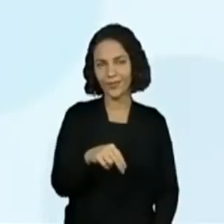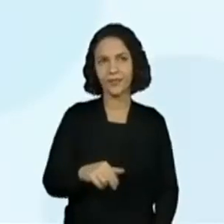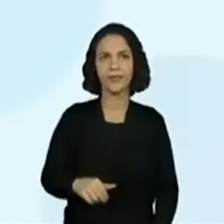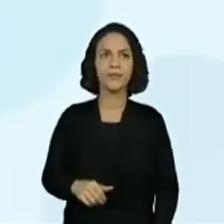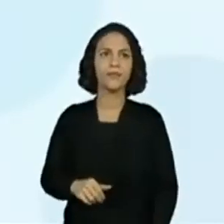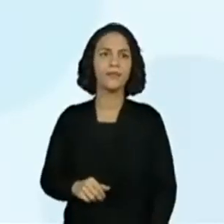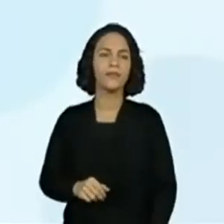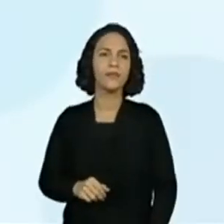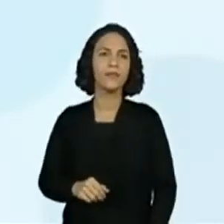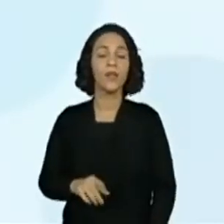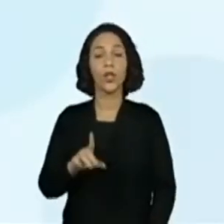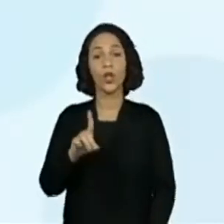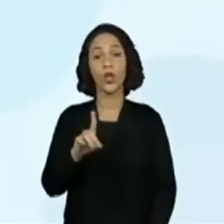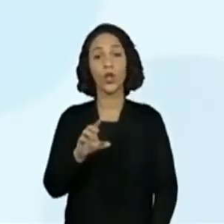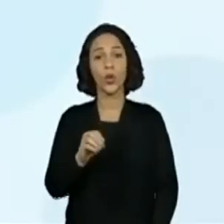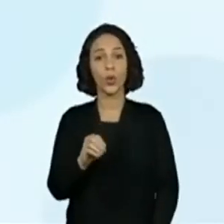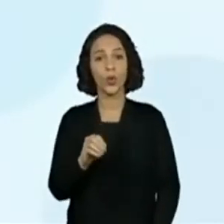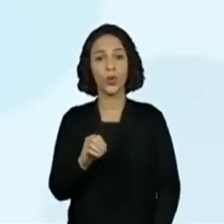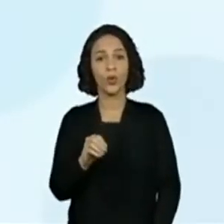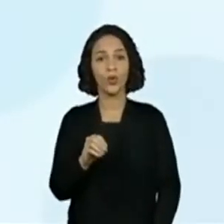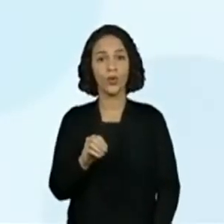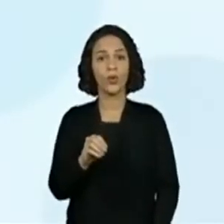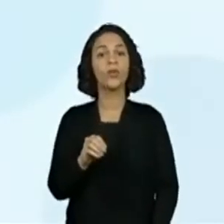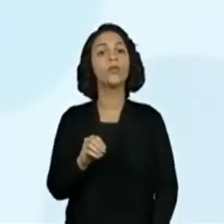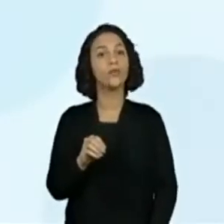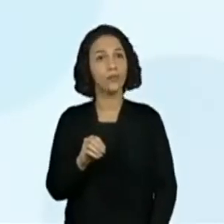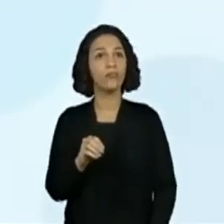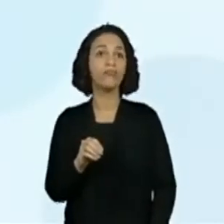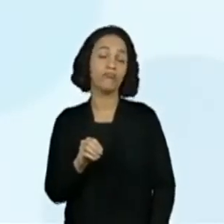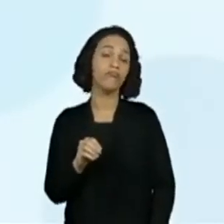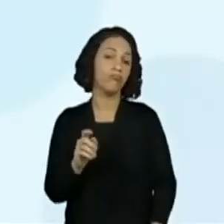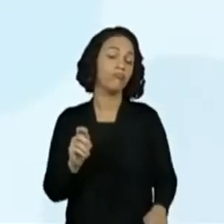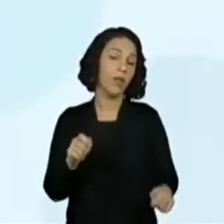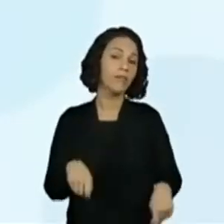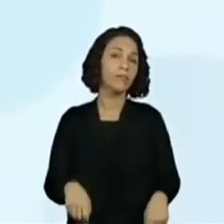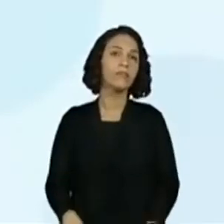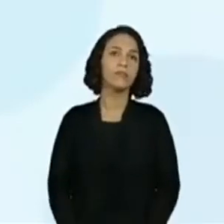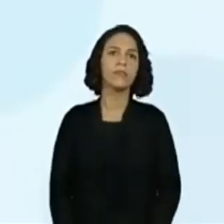Certo? Fum. Do. Do. Vamos terminar aqui, Fundo.